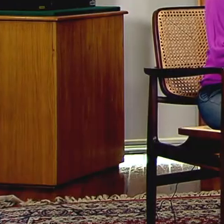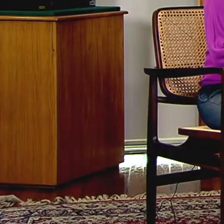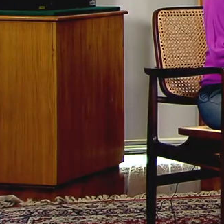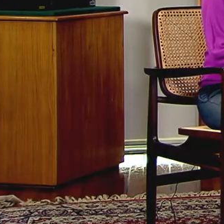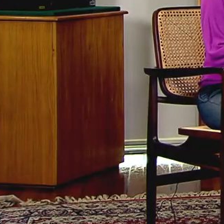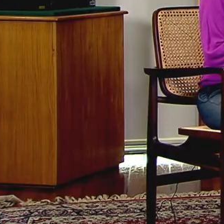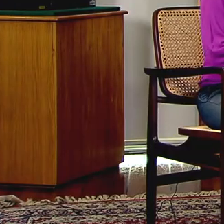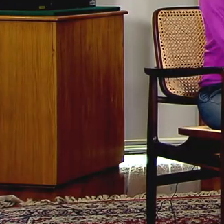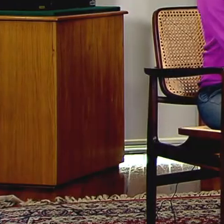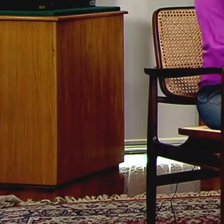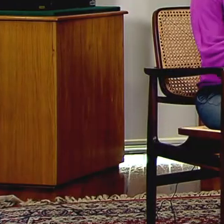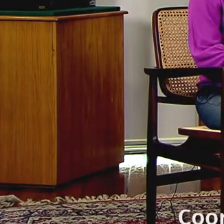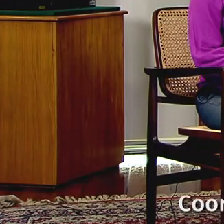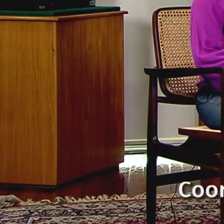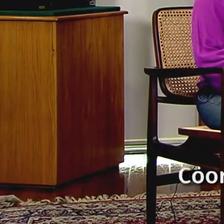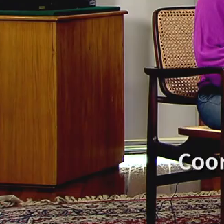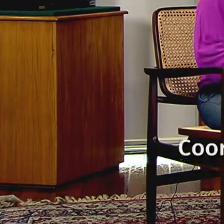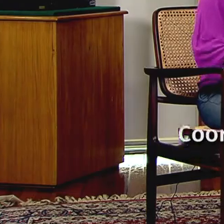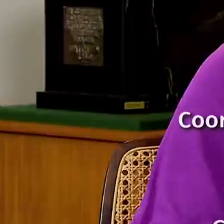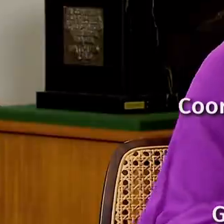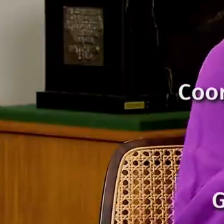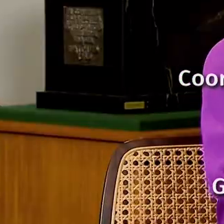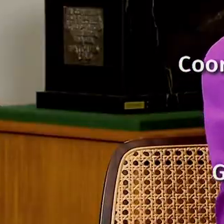Obrigado. Obrigado. Obrigado.